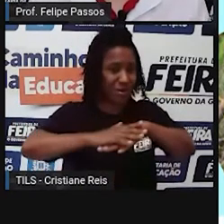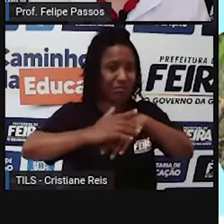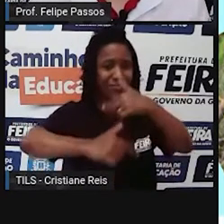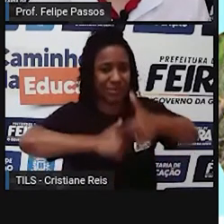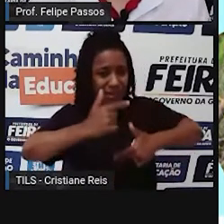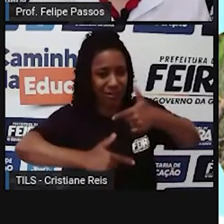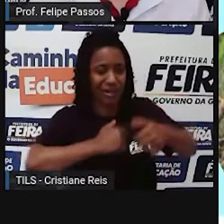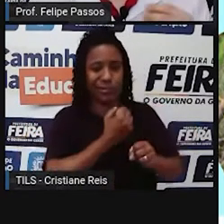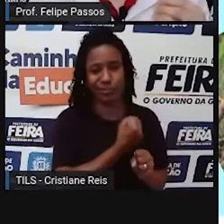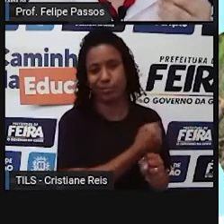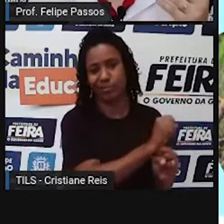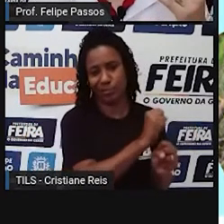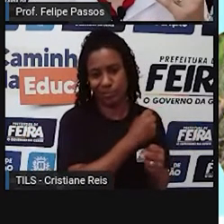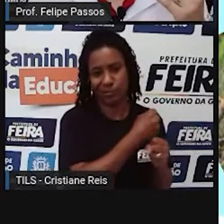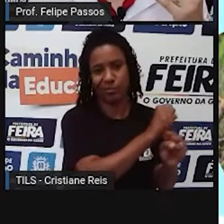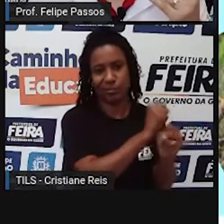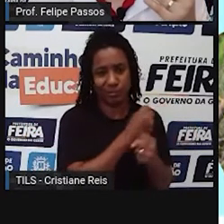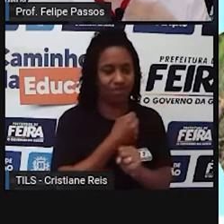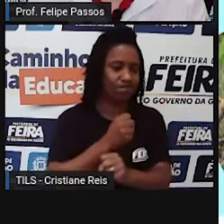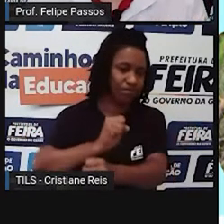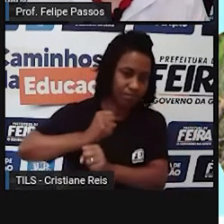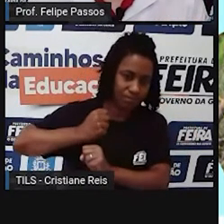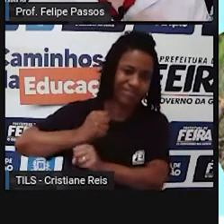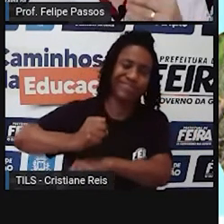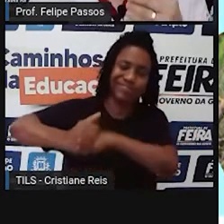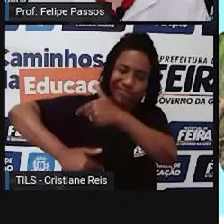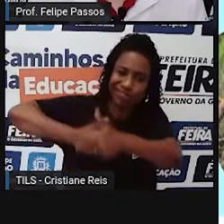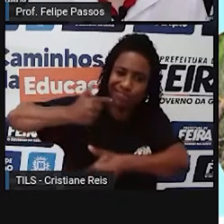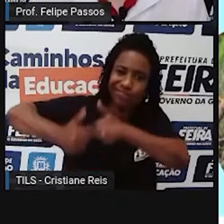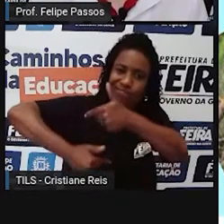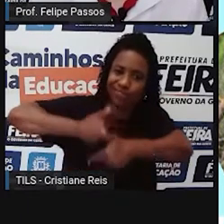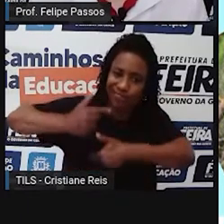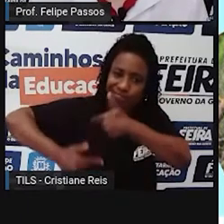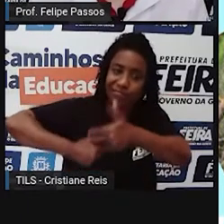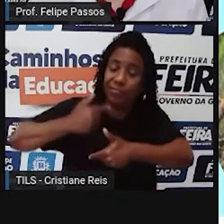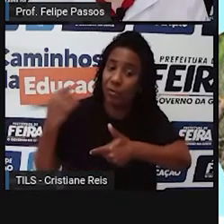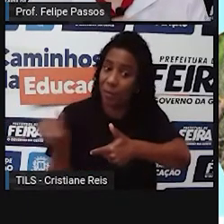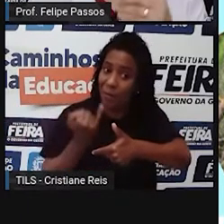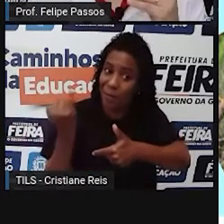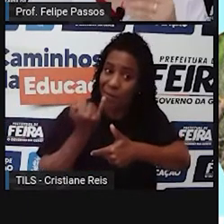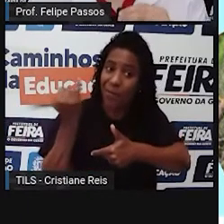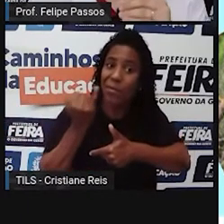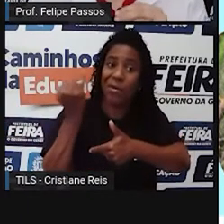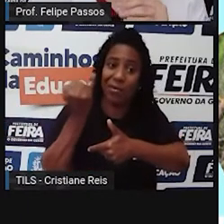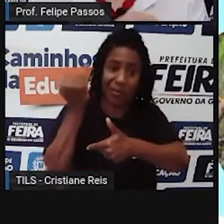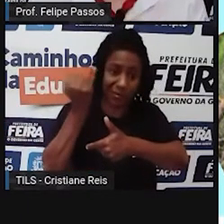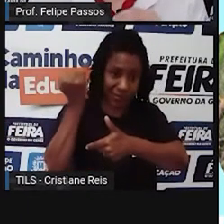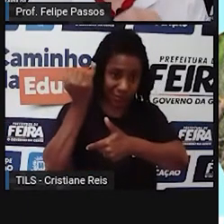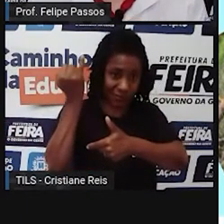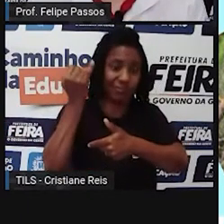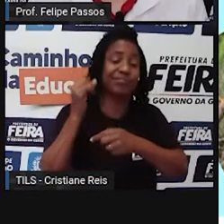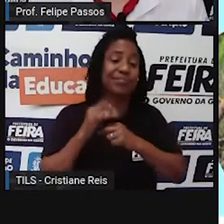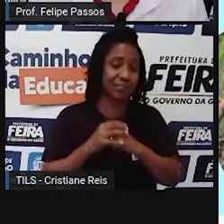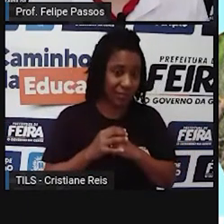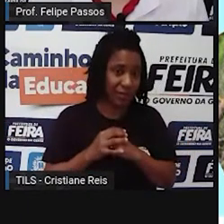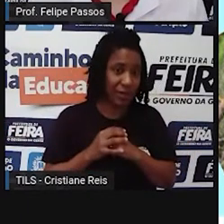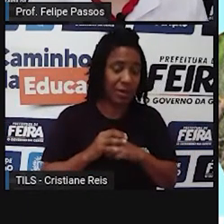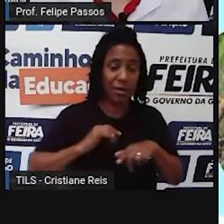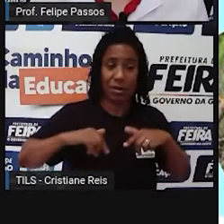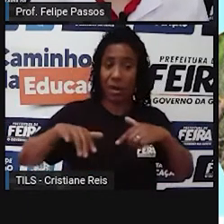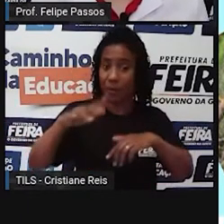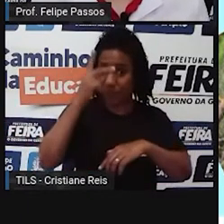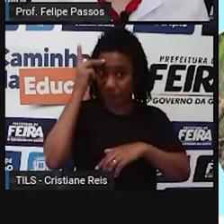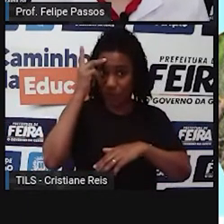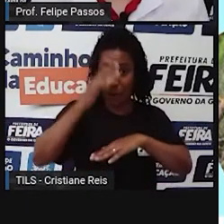Diga-se de passagem, um trabalho muito importante. Muita gente não valoriza o trabalho da